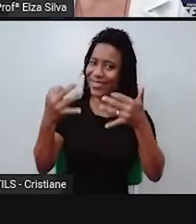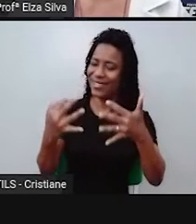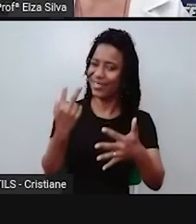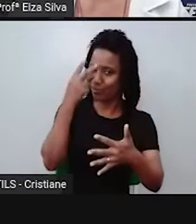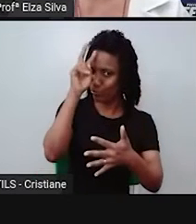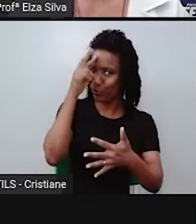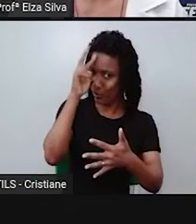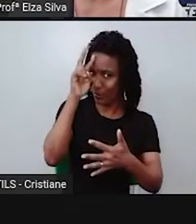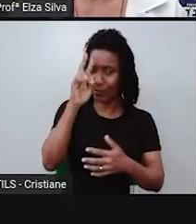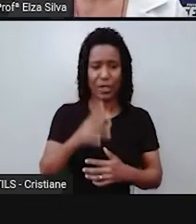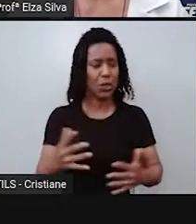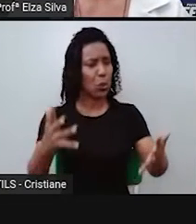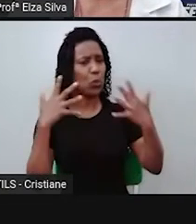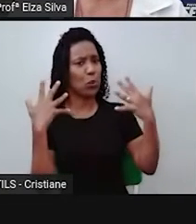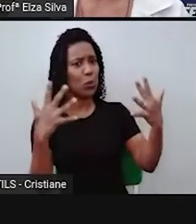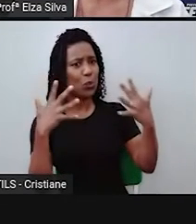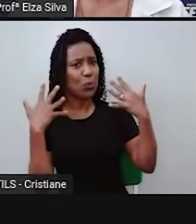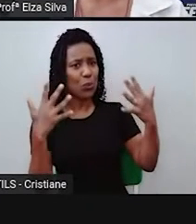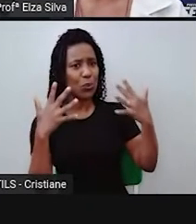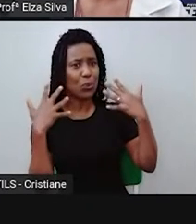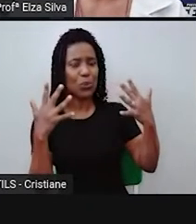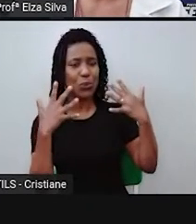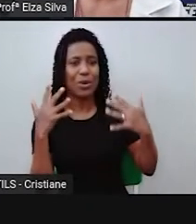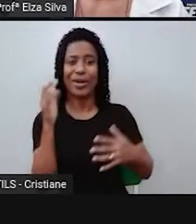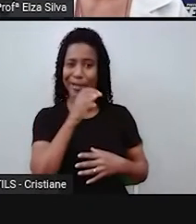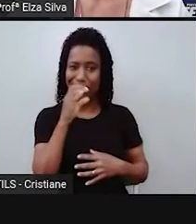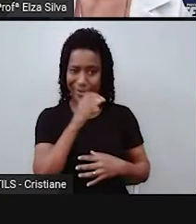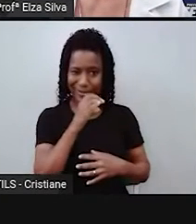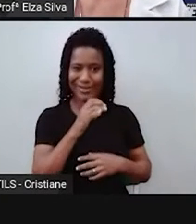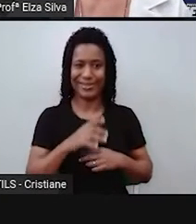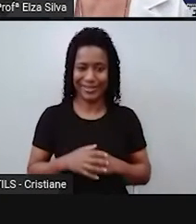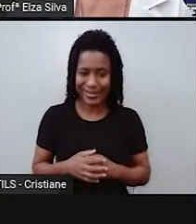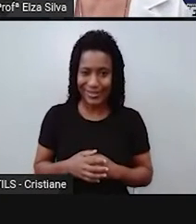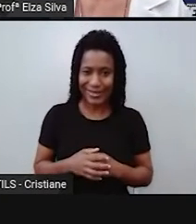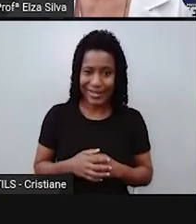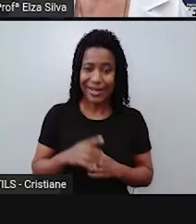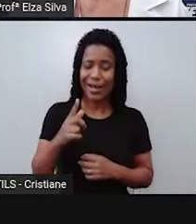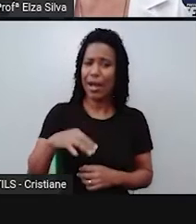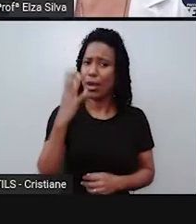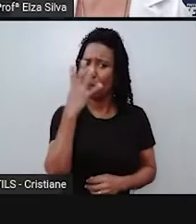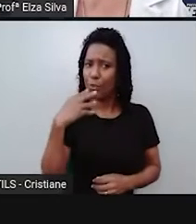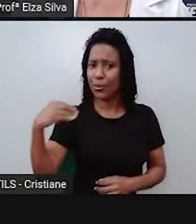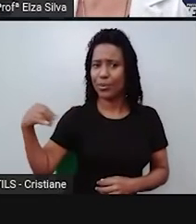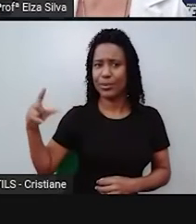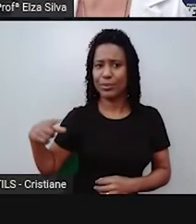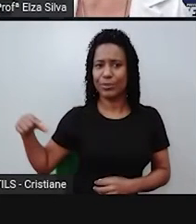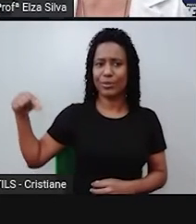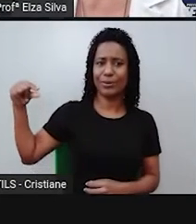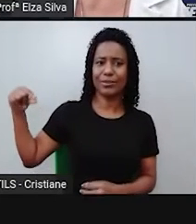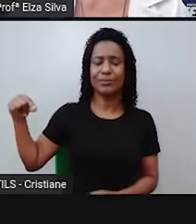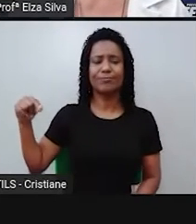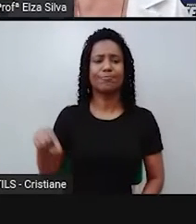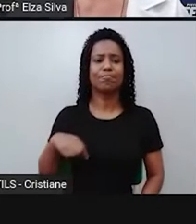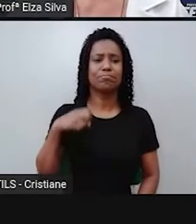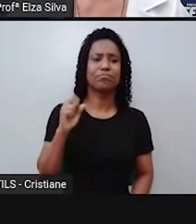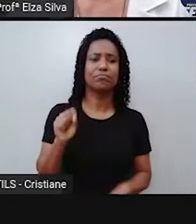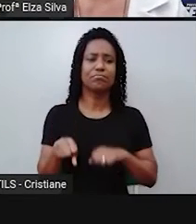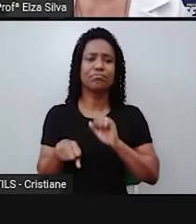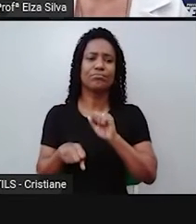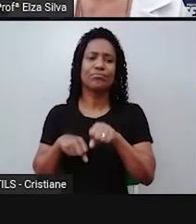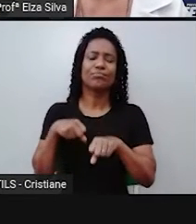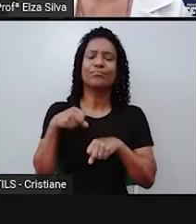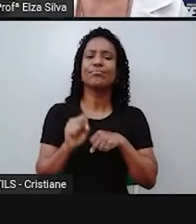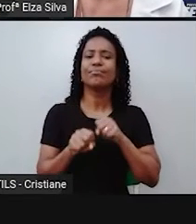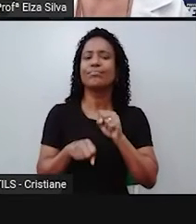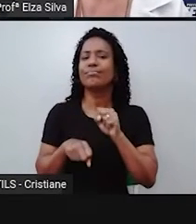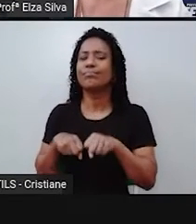raposa estava passeando, aproveitando o sol. E aí ela encontrou uma videira. Cachos